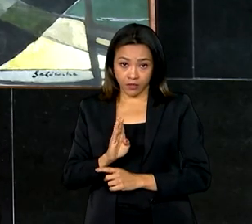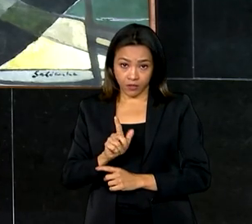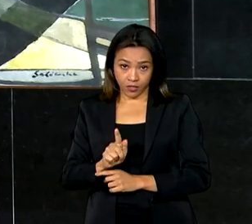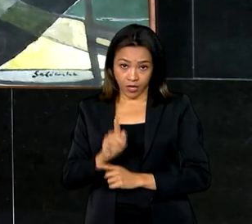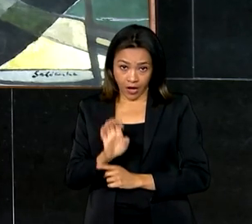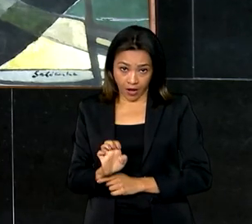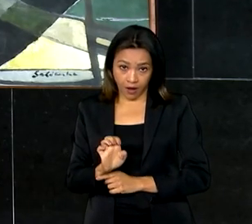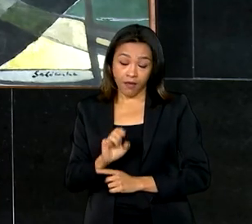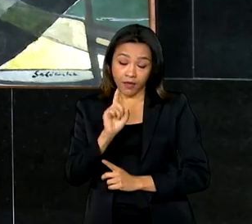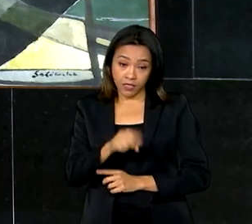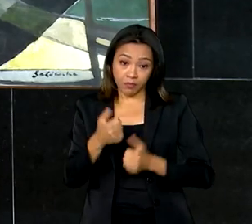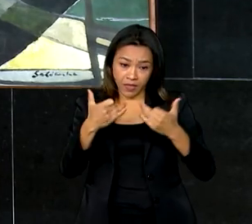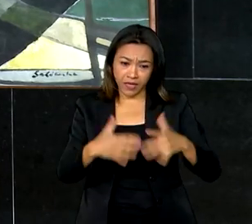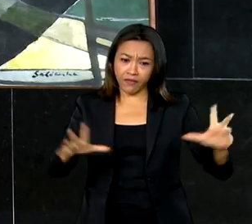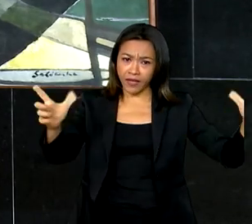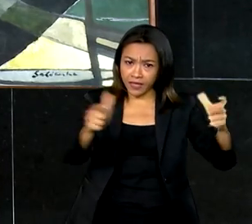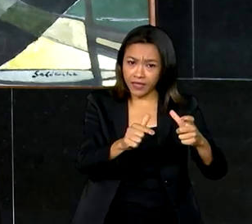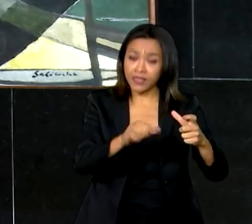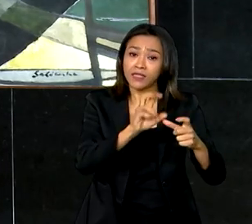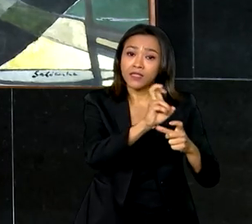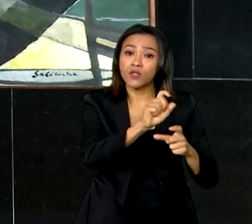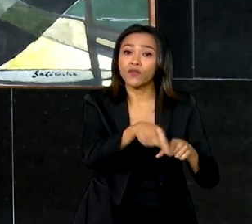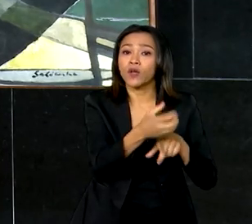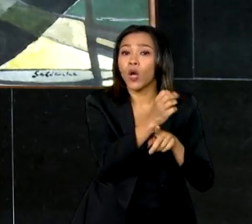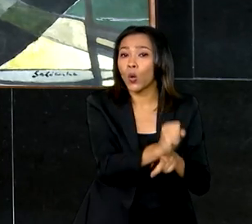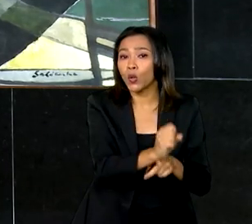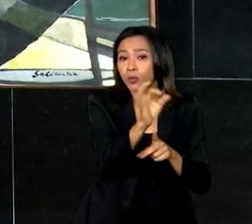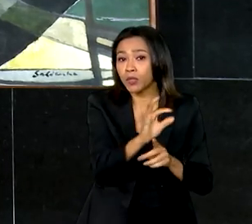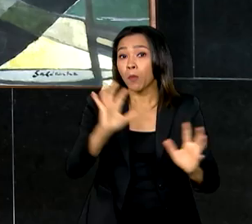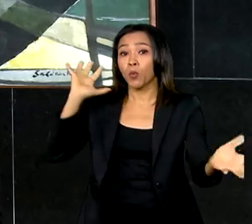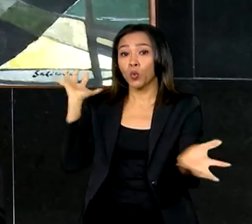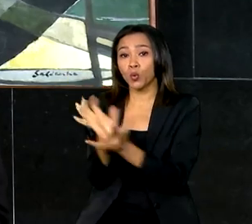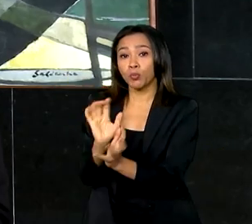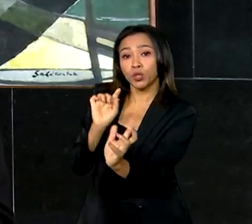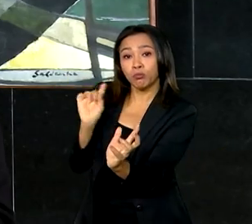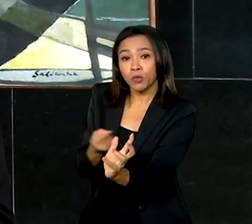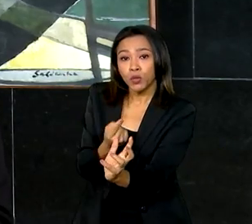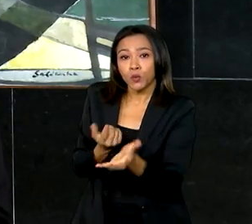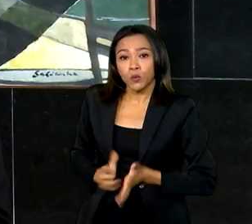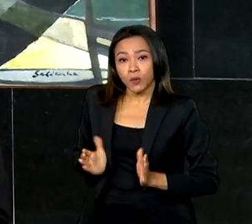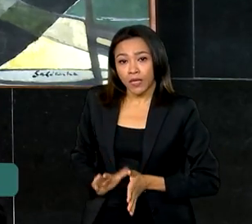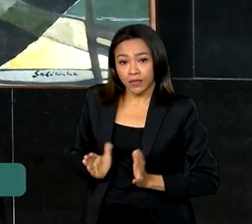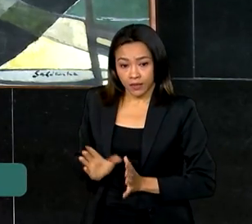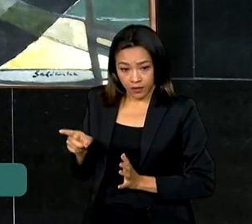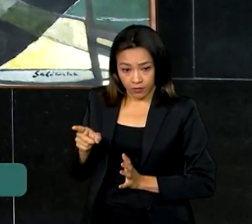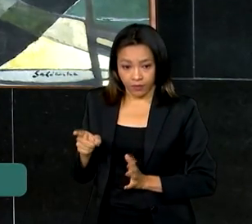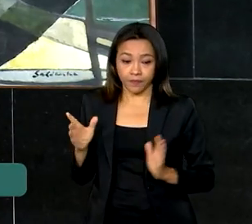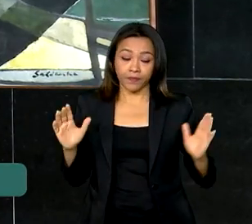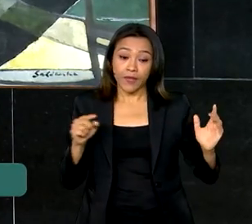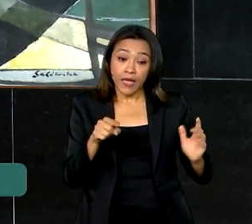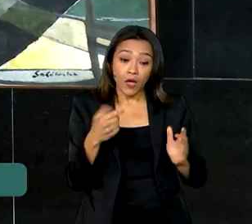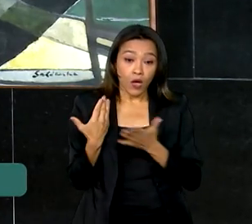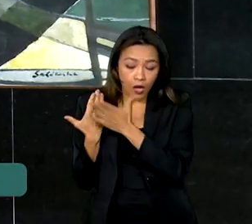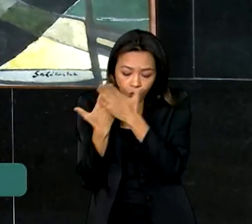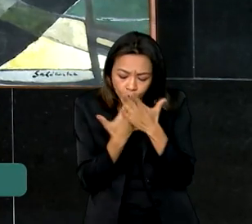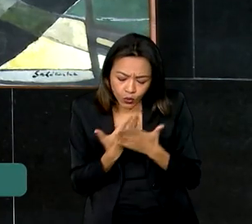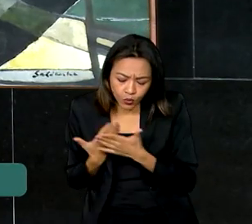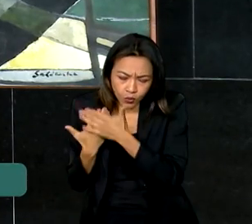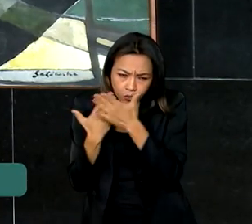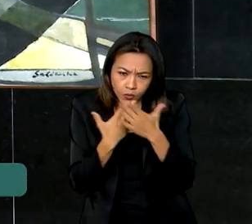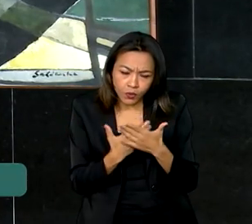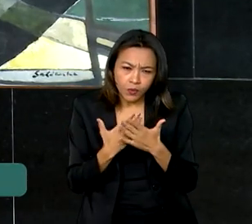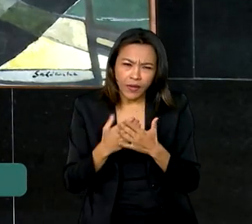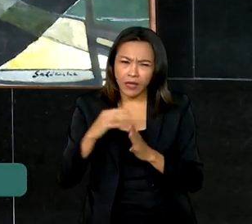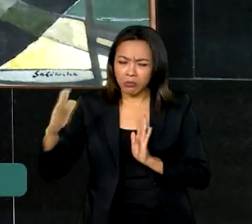recuar para 5,8 óbitos por mil nascidos vivos em 2070. Como o estudo é feito a cada